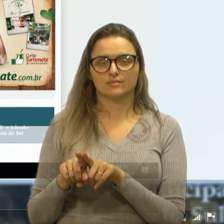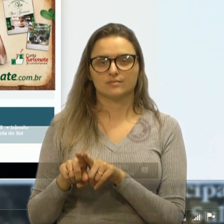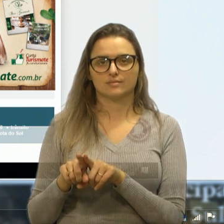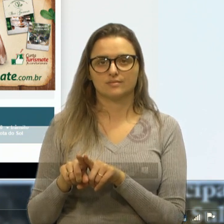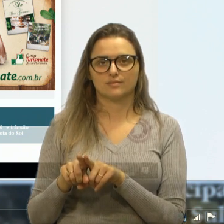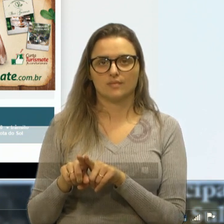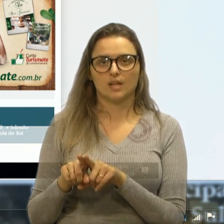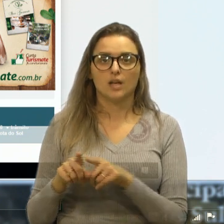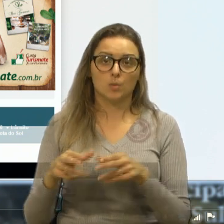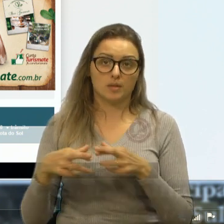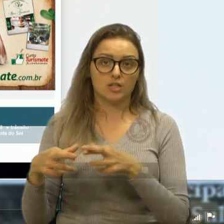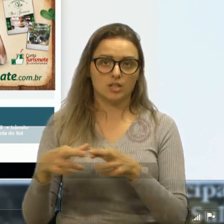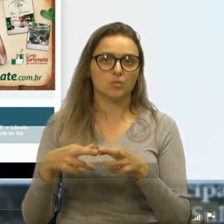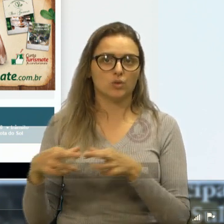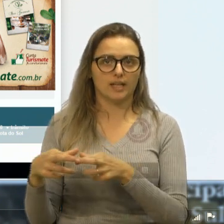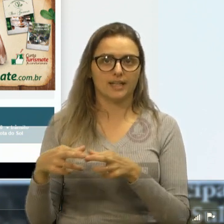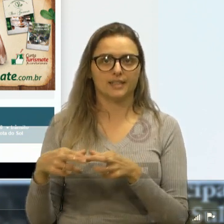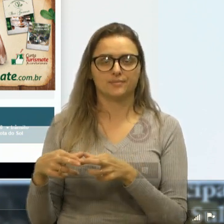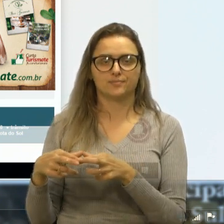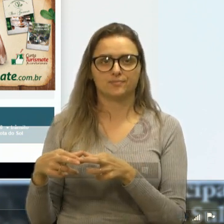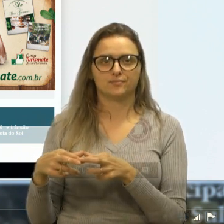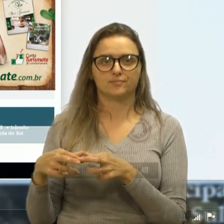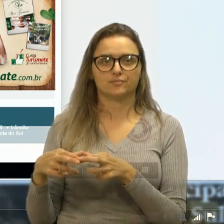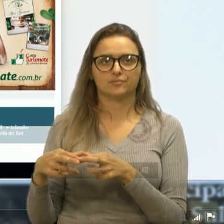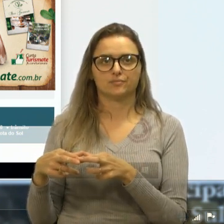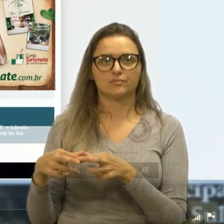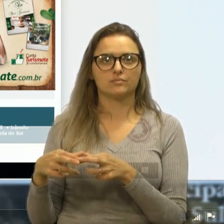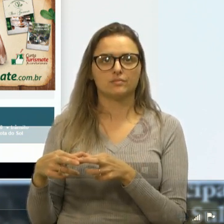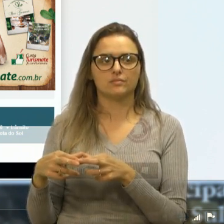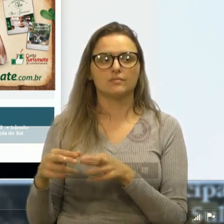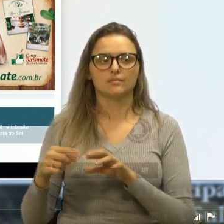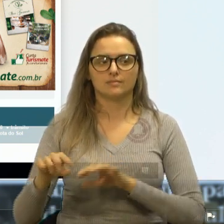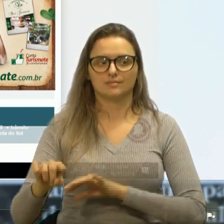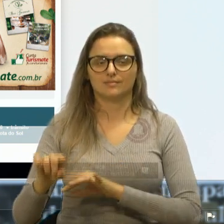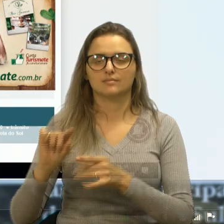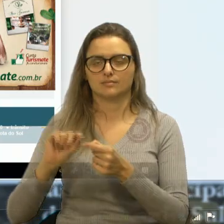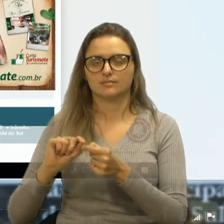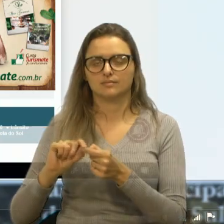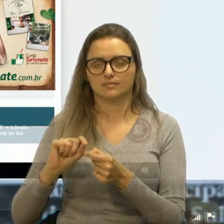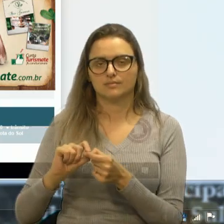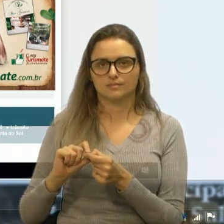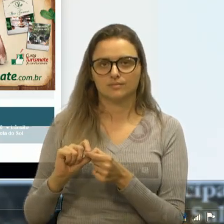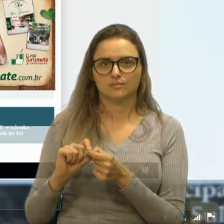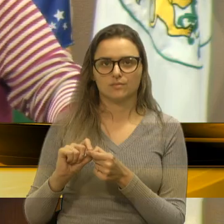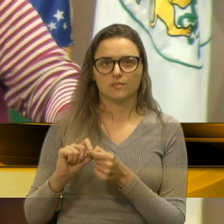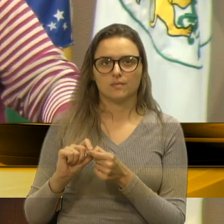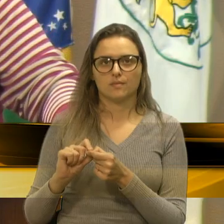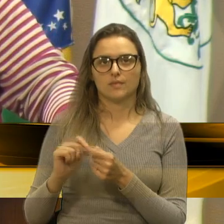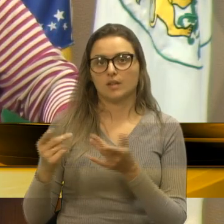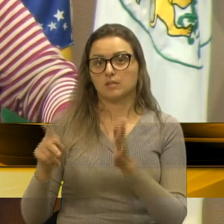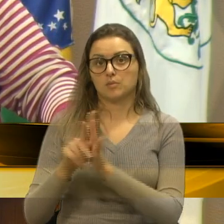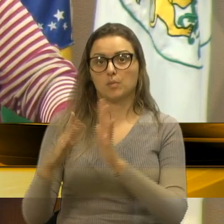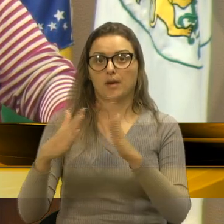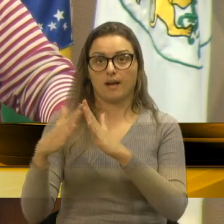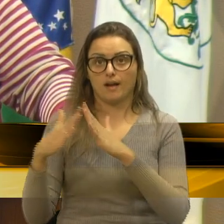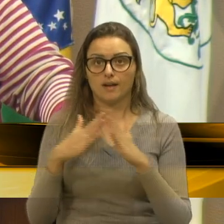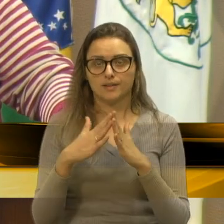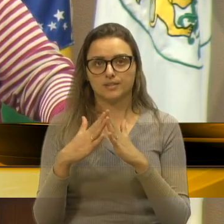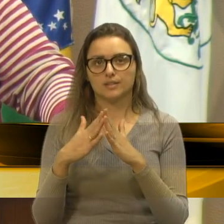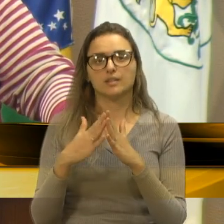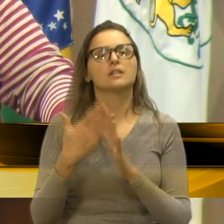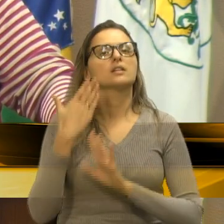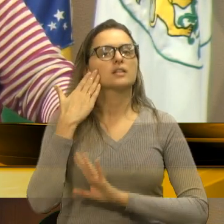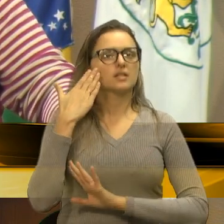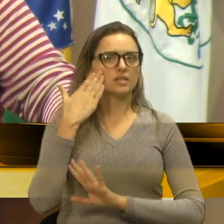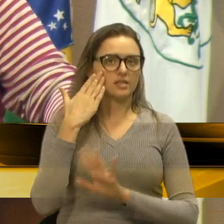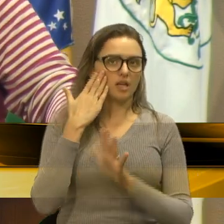região, que têm moradias lá, vão lá fazer suas melhorias, né, nas suas casas, nas suas residências, sabem que